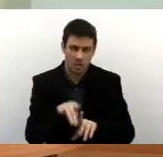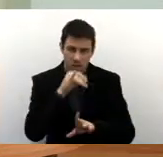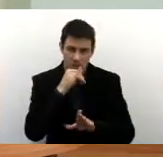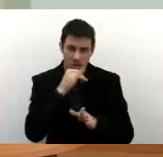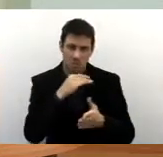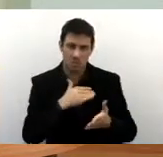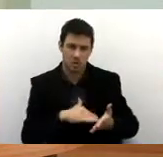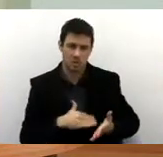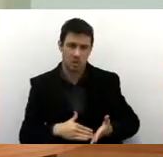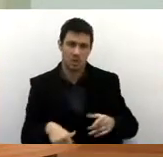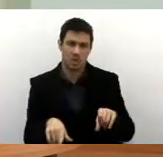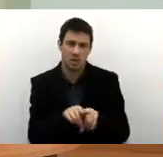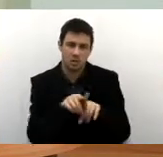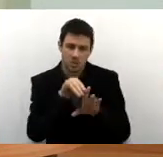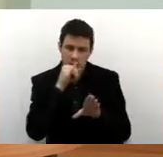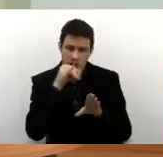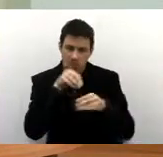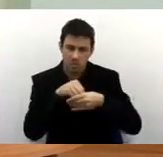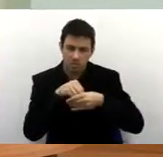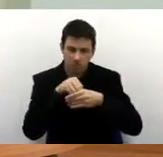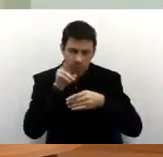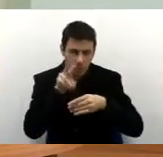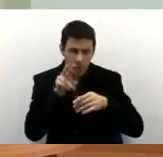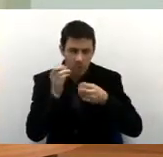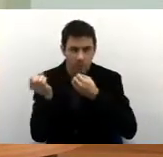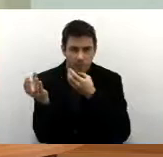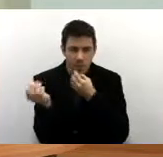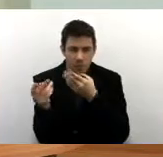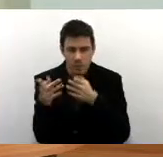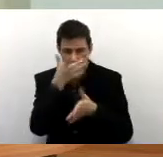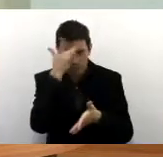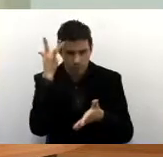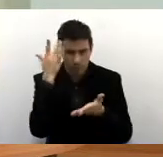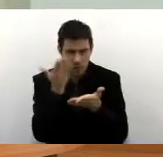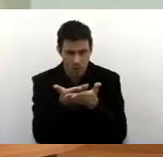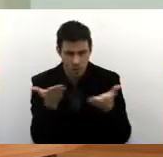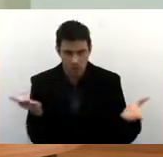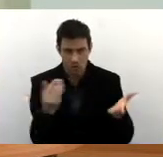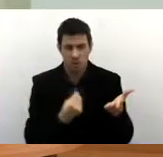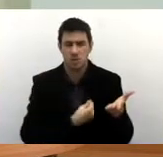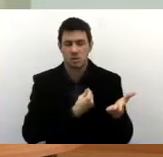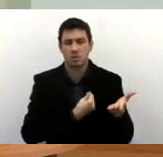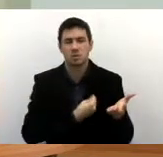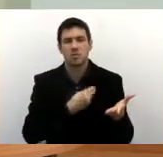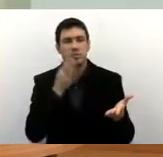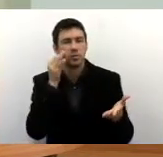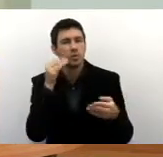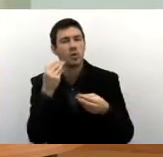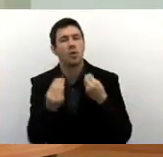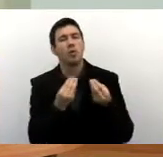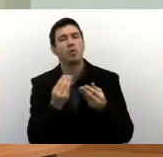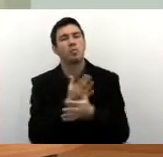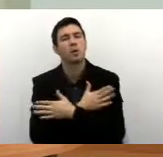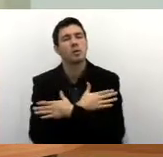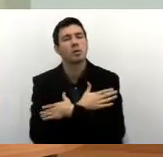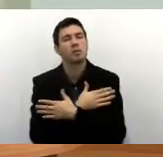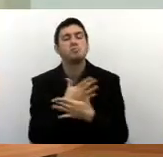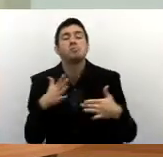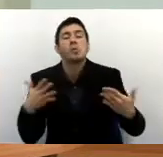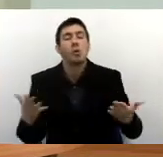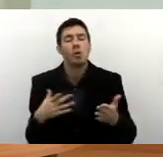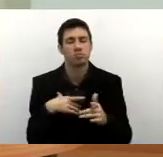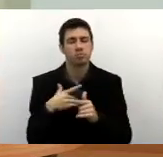sendo televisionado, que vossa excelência informasse para aqueles que estão desempregados como é que funciona isso, qual é o auxílio